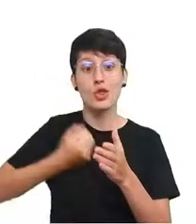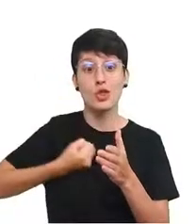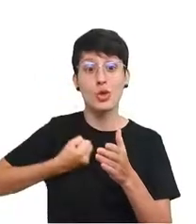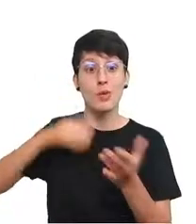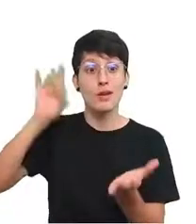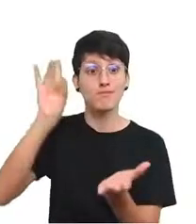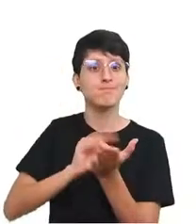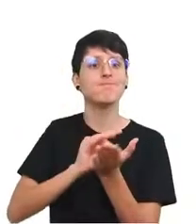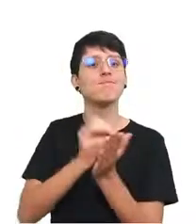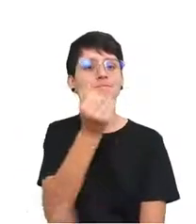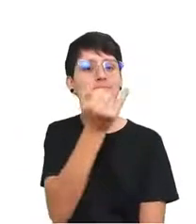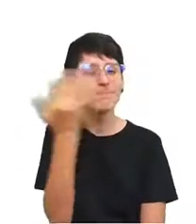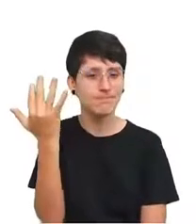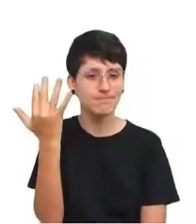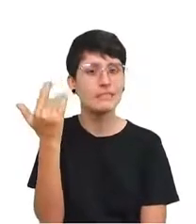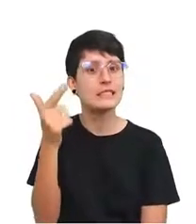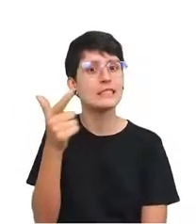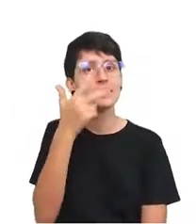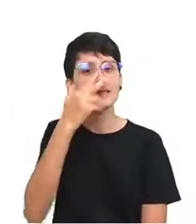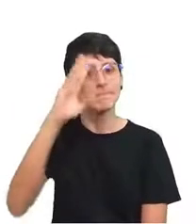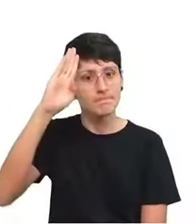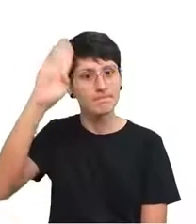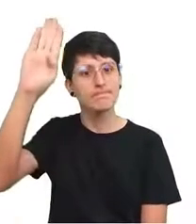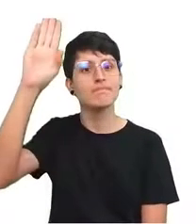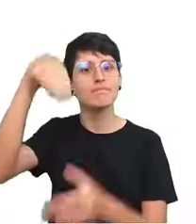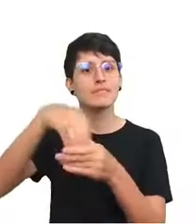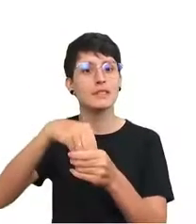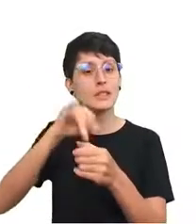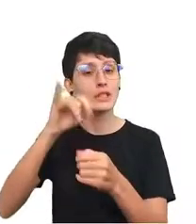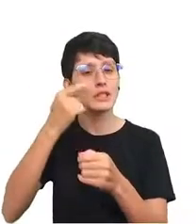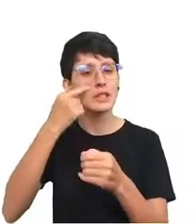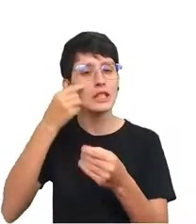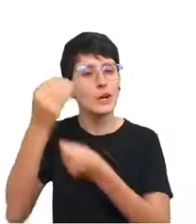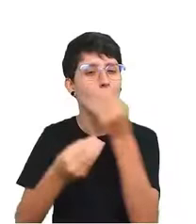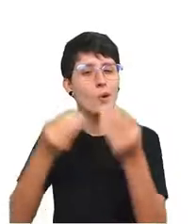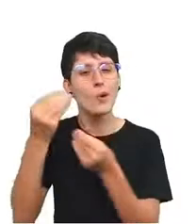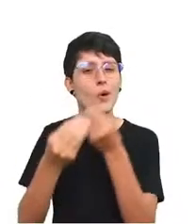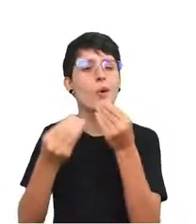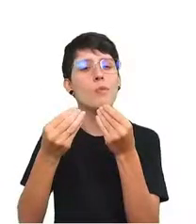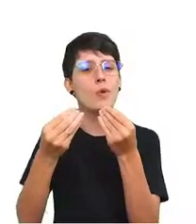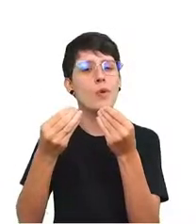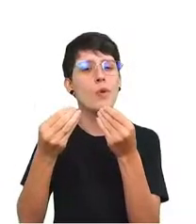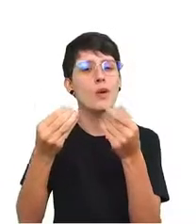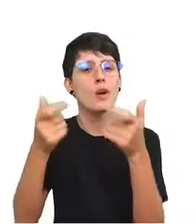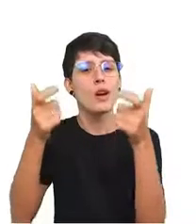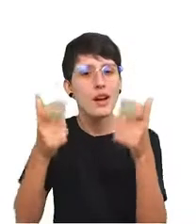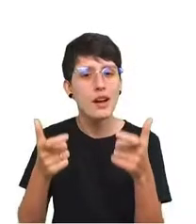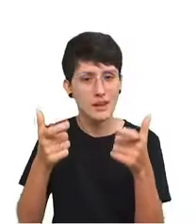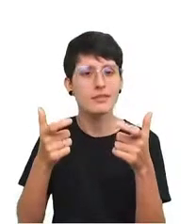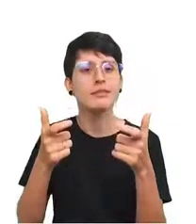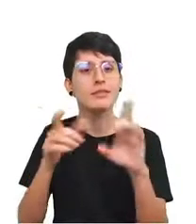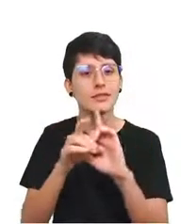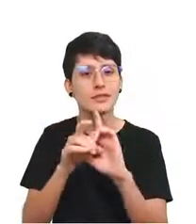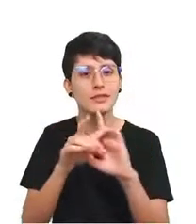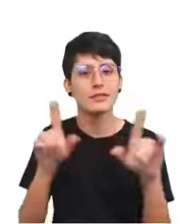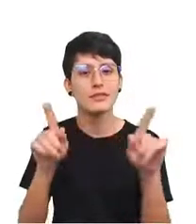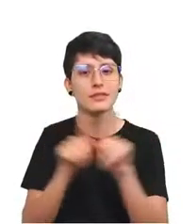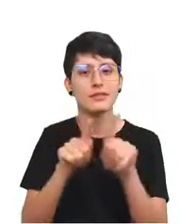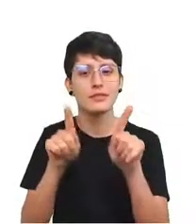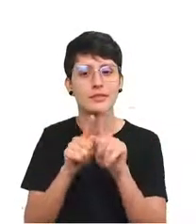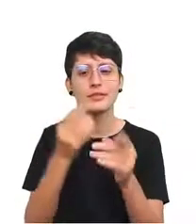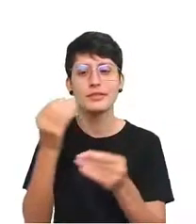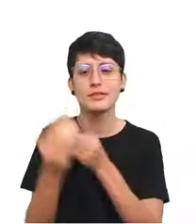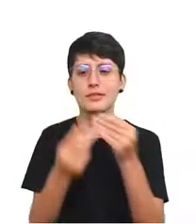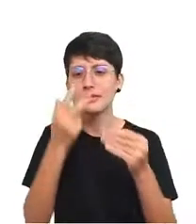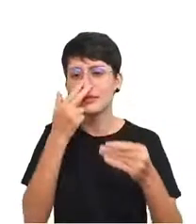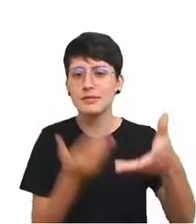fica especialmente dramático se considerarmos a configuração demográfica desses países. Seus povos são bem mais jovens, então a